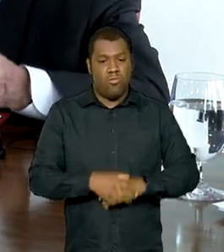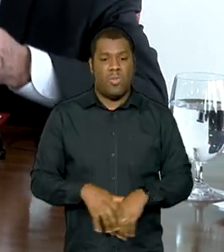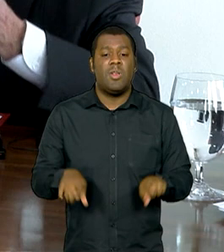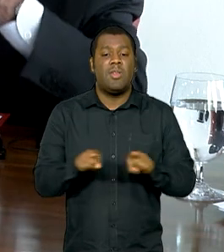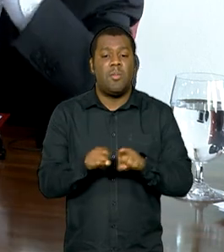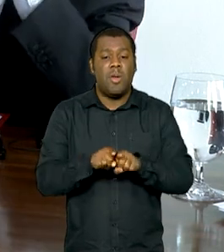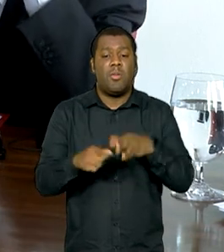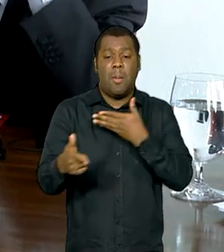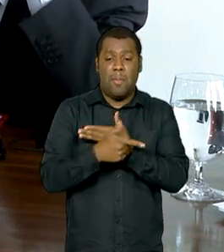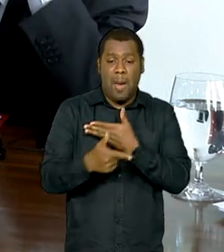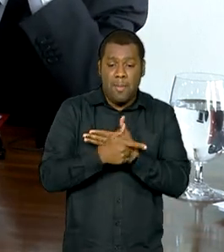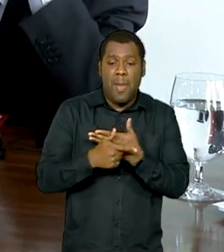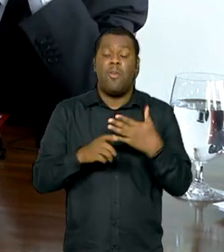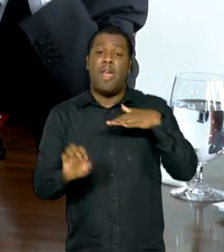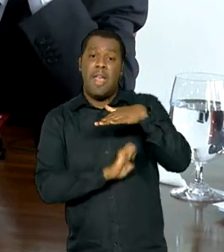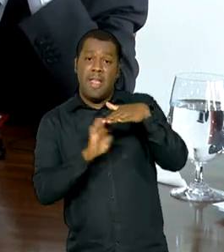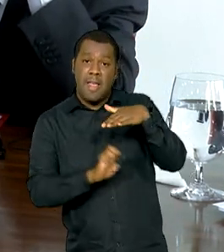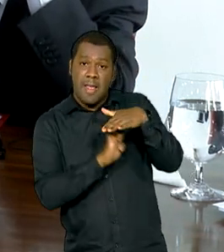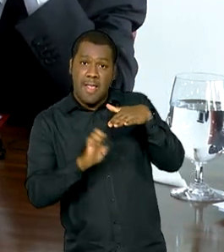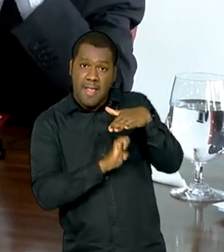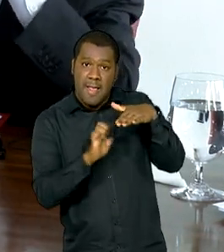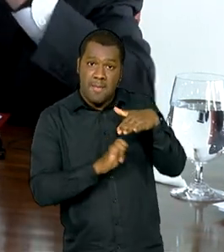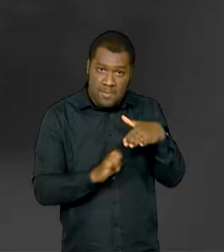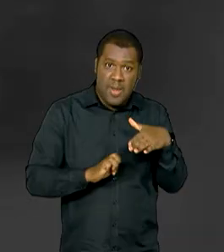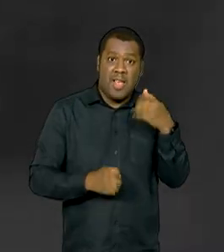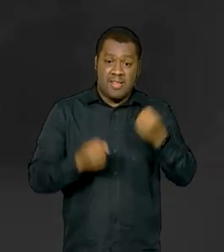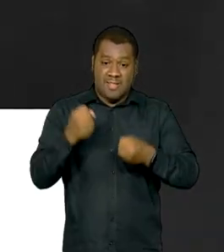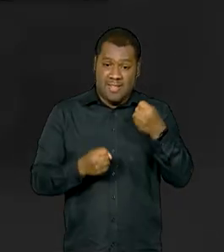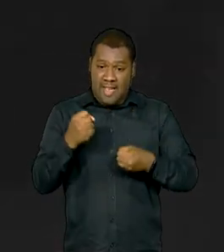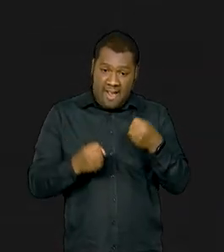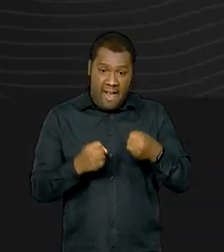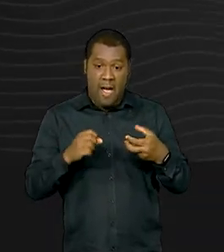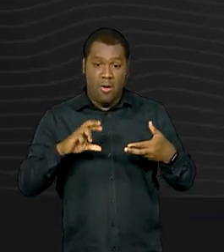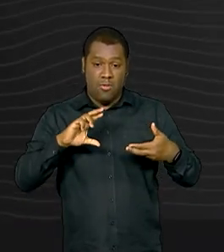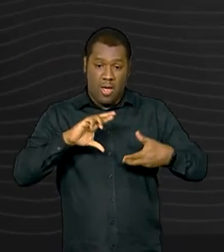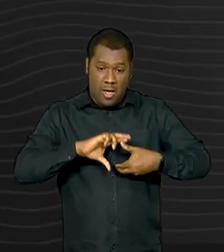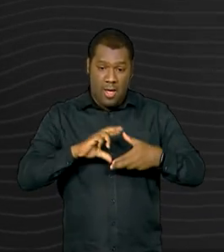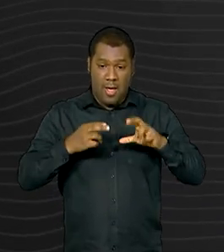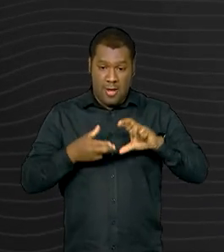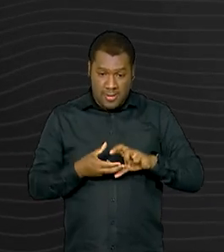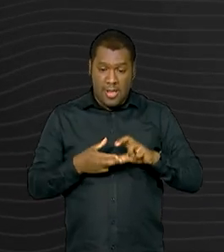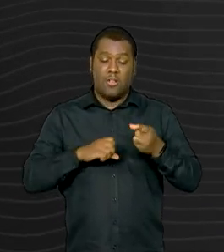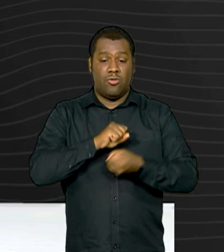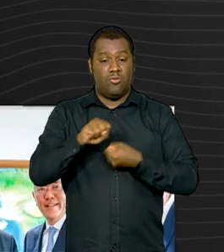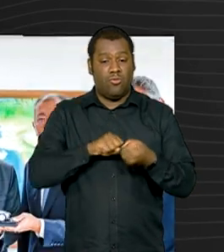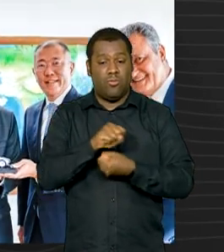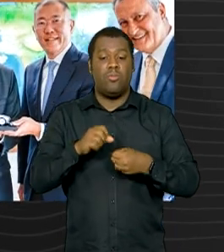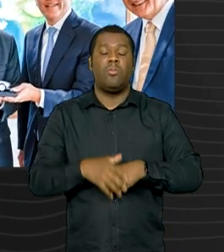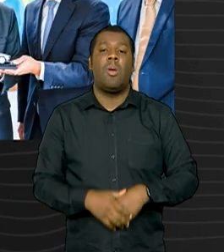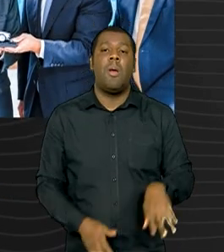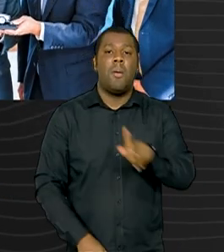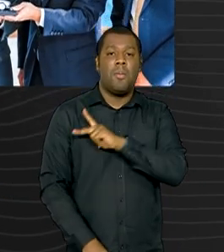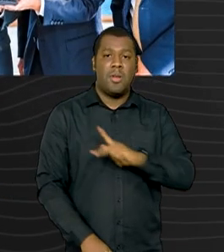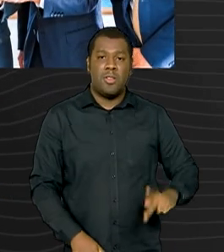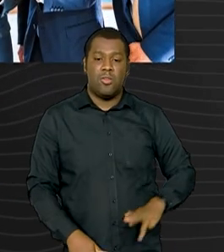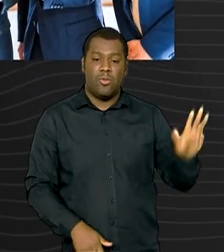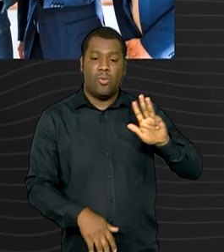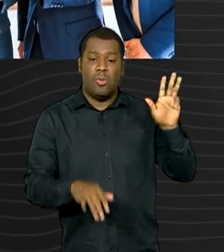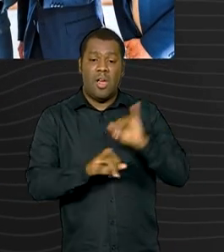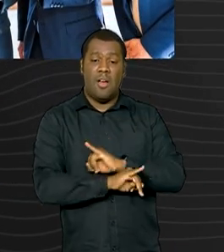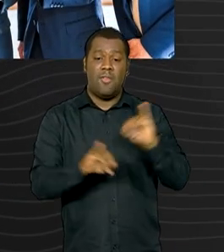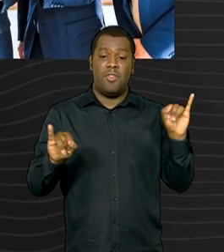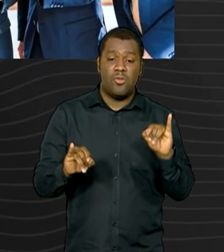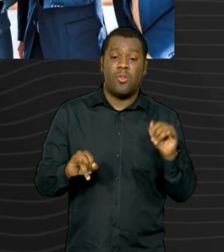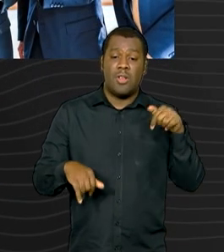automobilística para a política de reindustrialização. Pelas redes sociais, o presidente lembrou que um país estável e